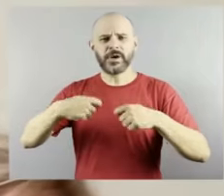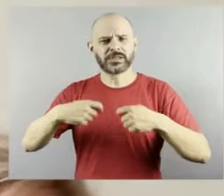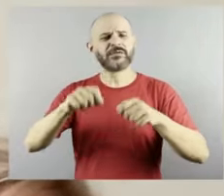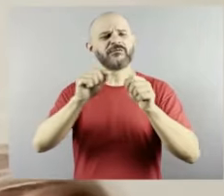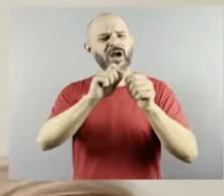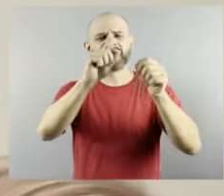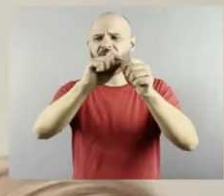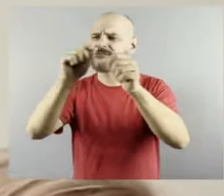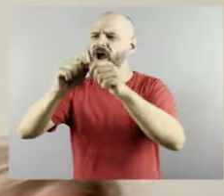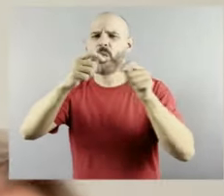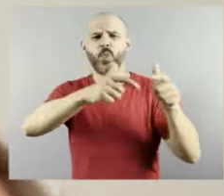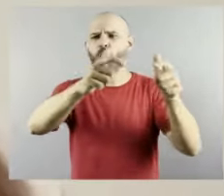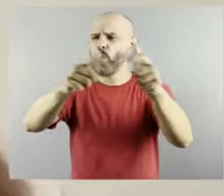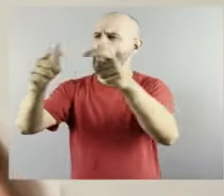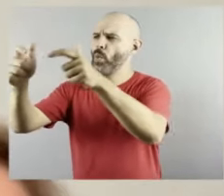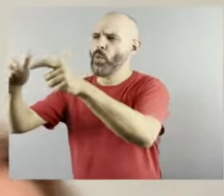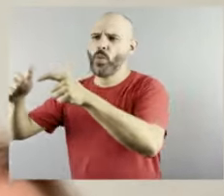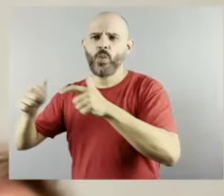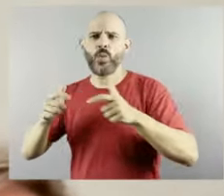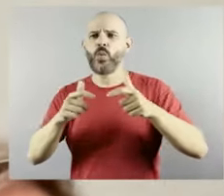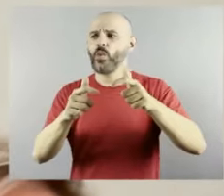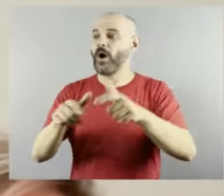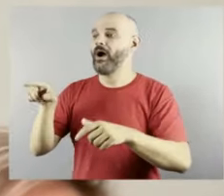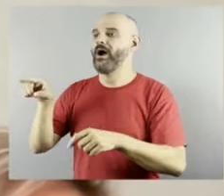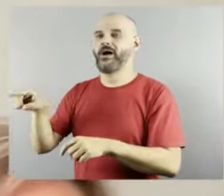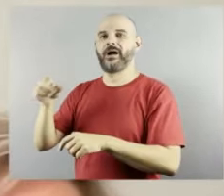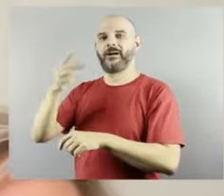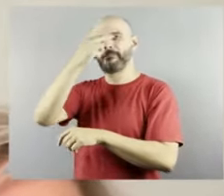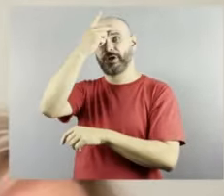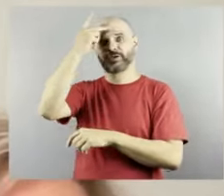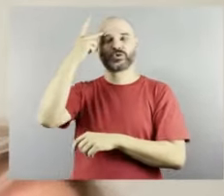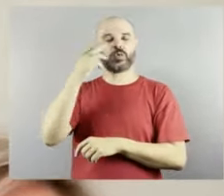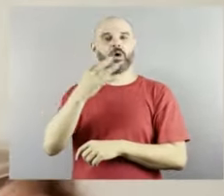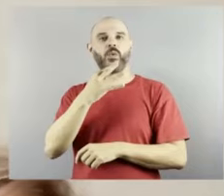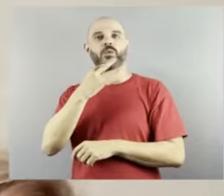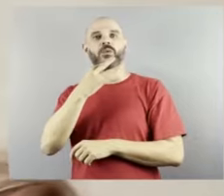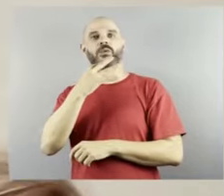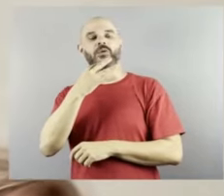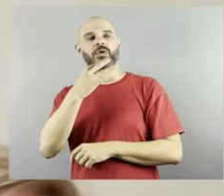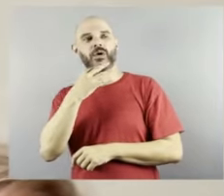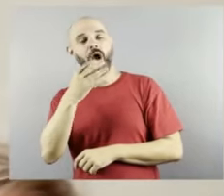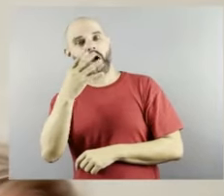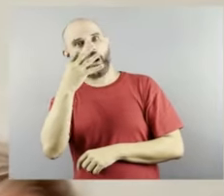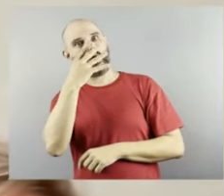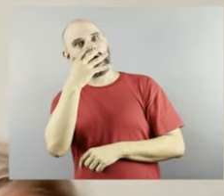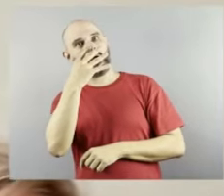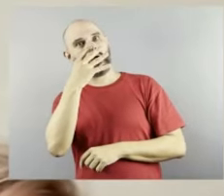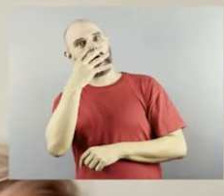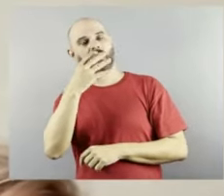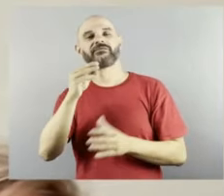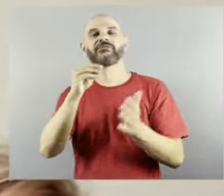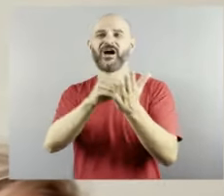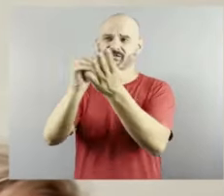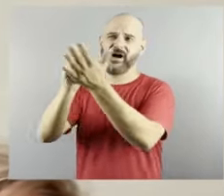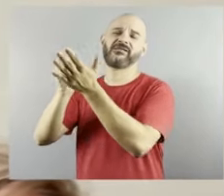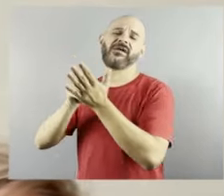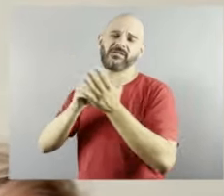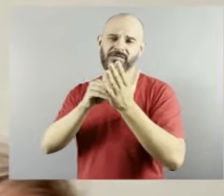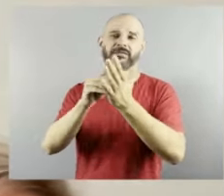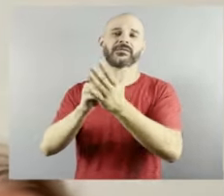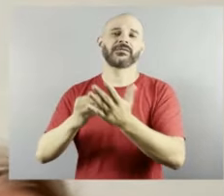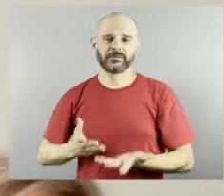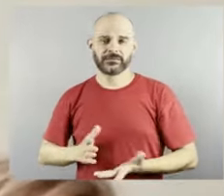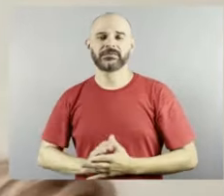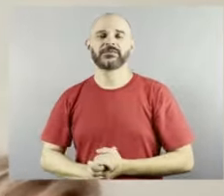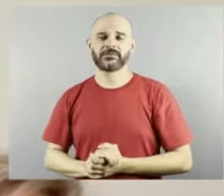e tem tanto ainda né nossa como como tem a ser feito e aberto já a novas propostas também não Patrícia